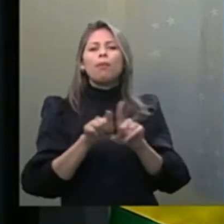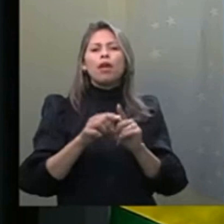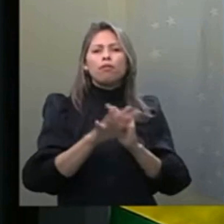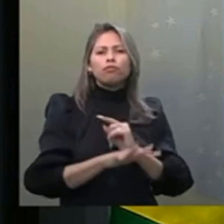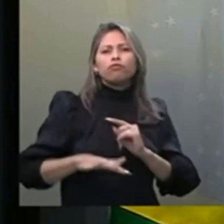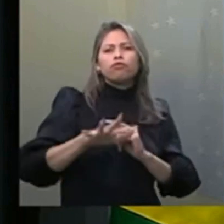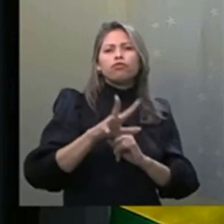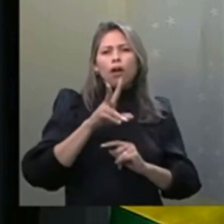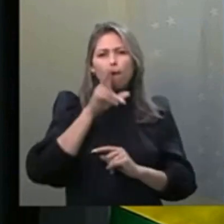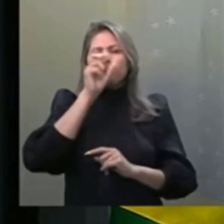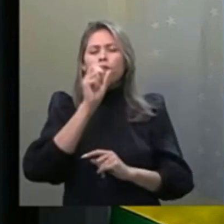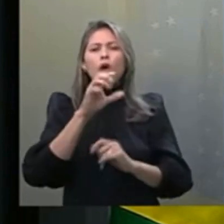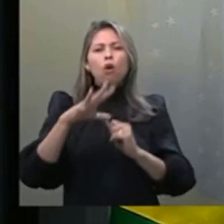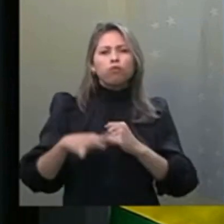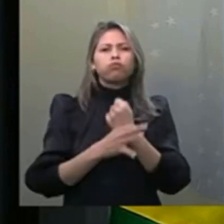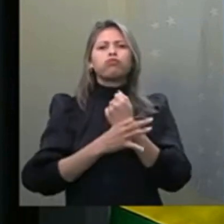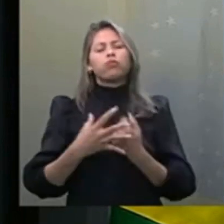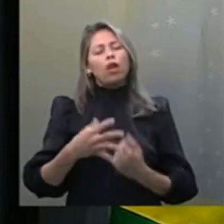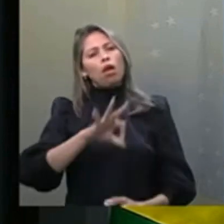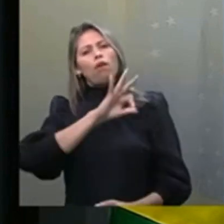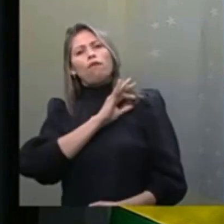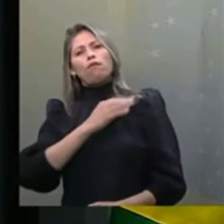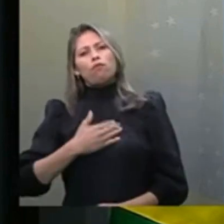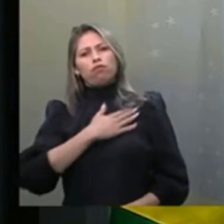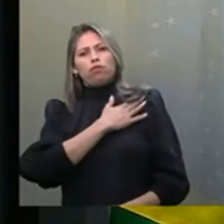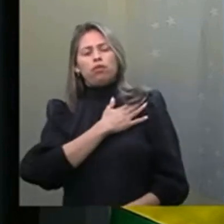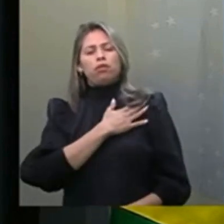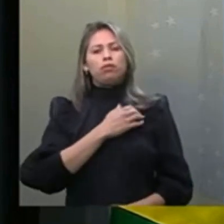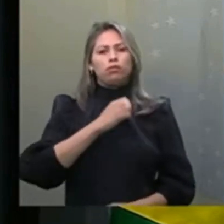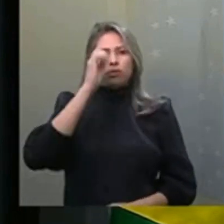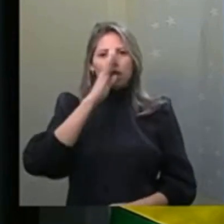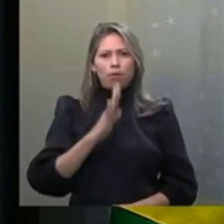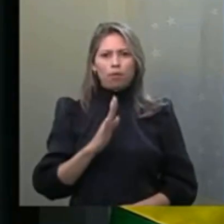Nacional em todo o território nacional. Muito obrigado, senhor presidente.